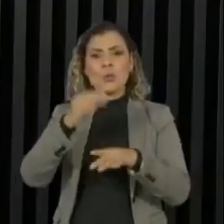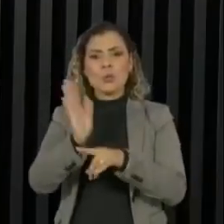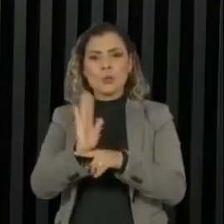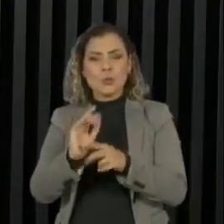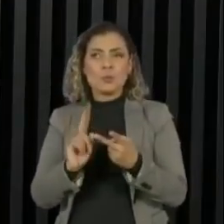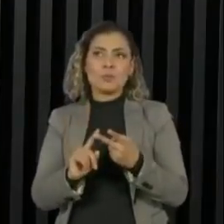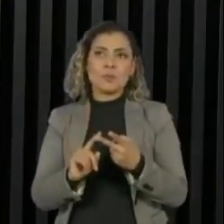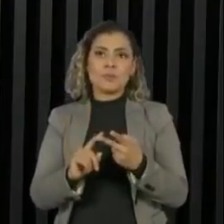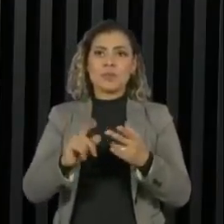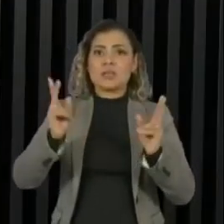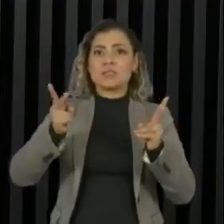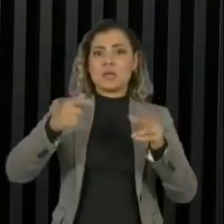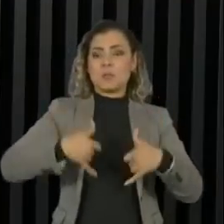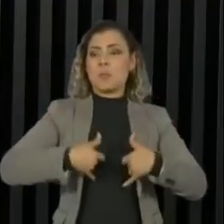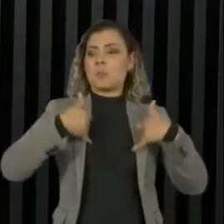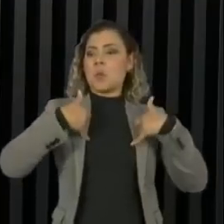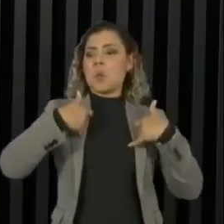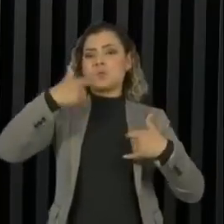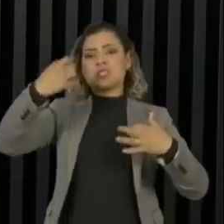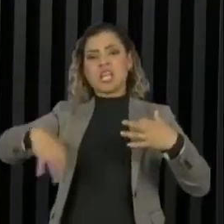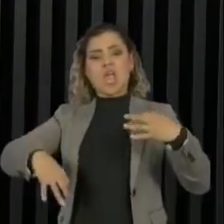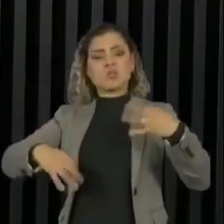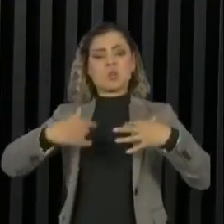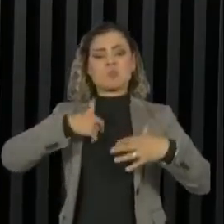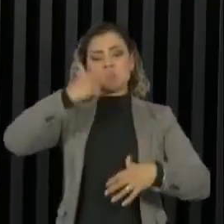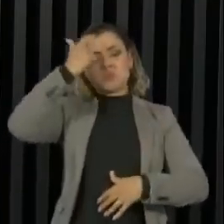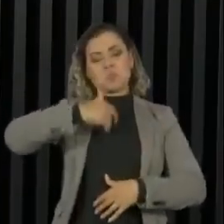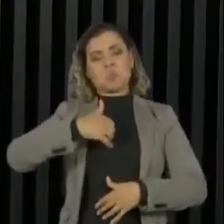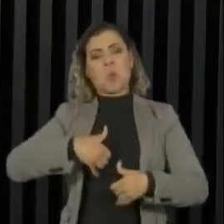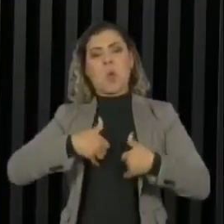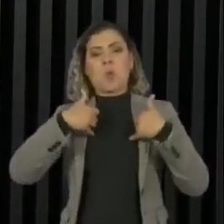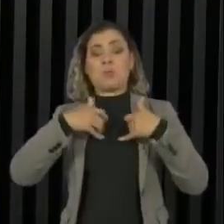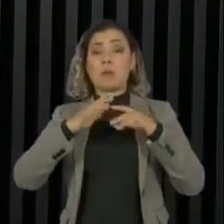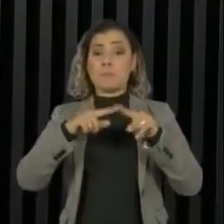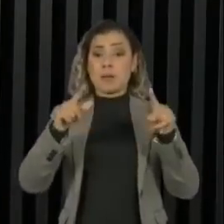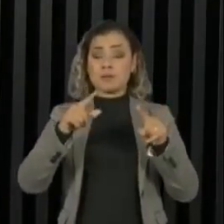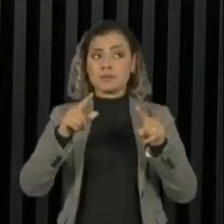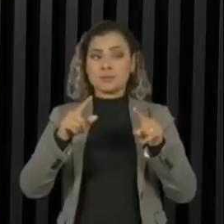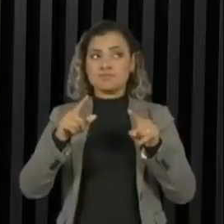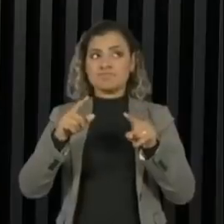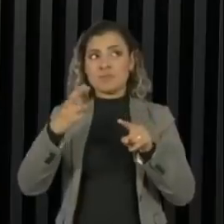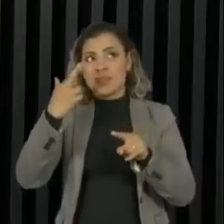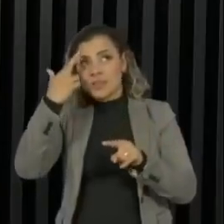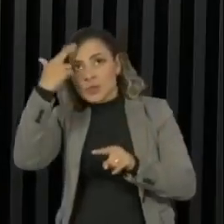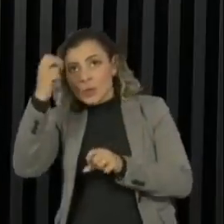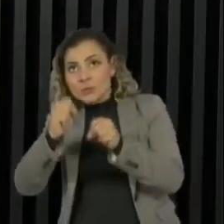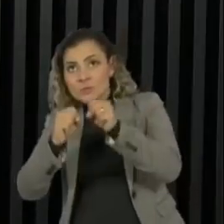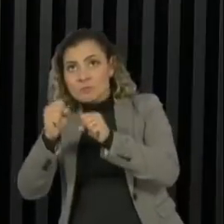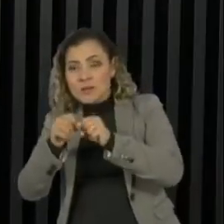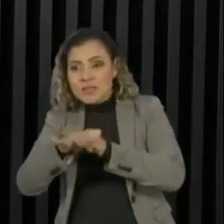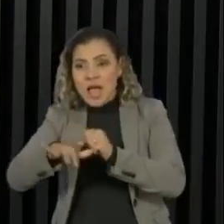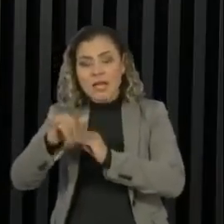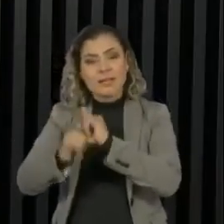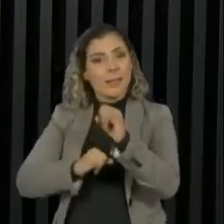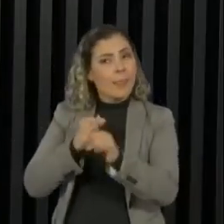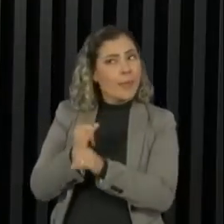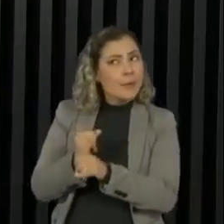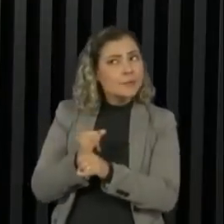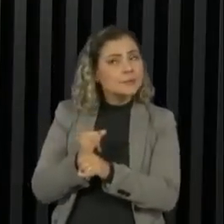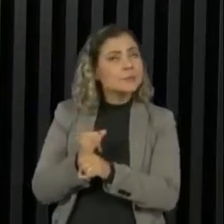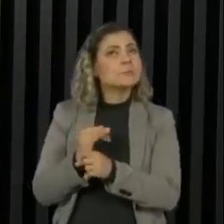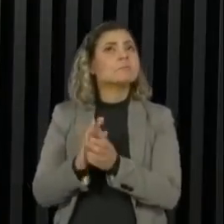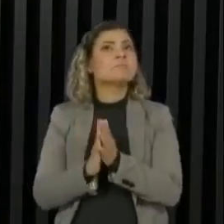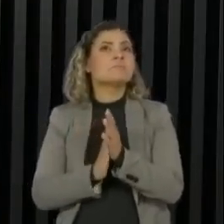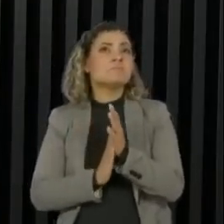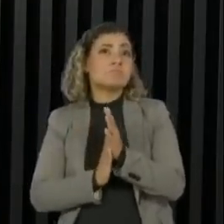e me achava sempre dono da razão e tudo mais, e ao mesmo tempo me tornei um empresário do mercado digital e talvez eu